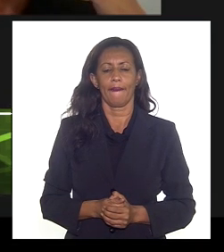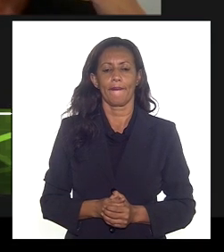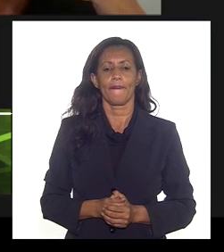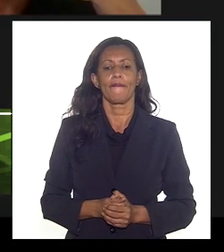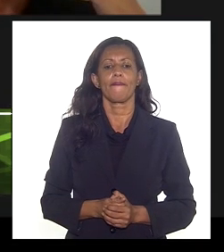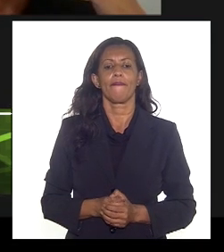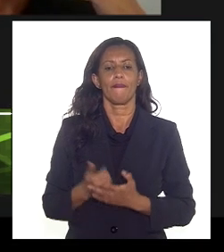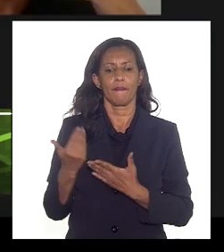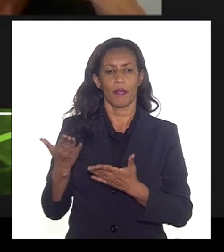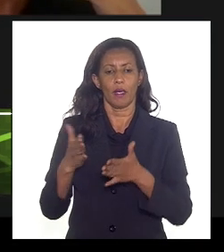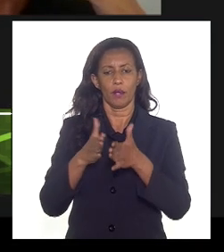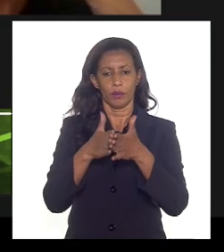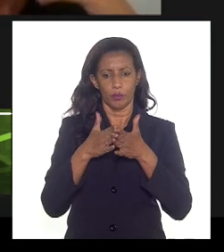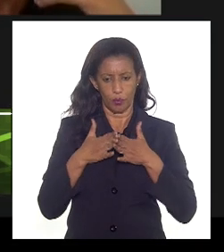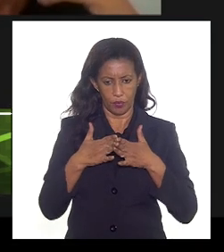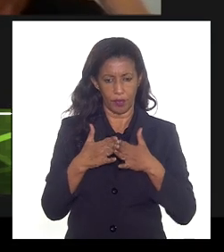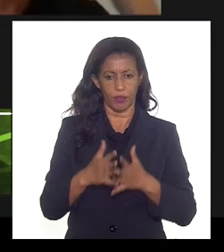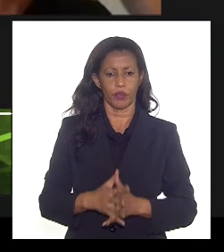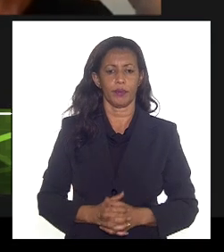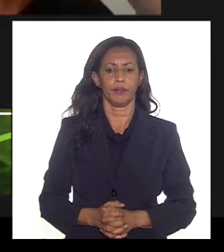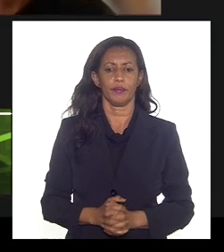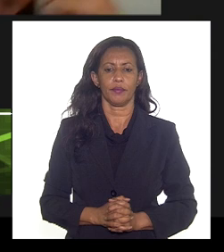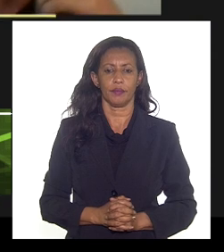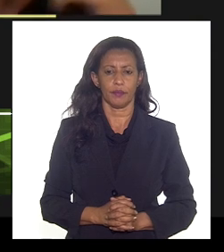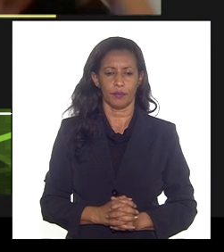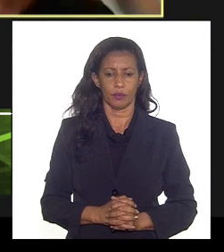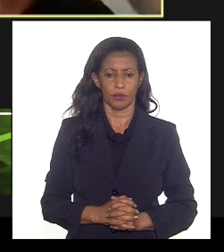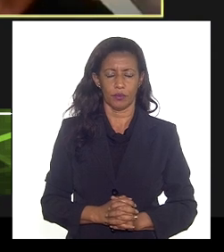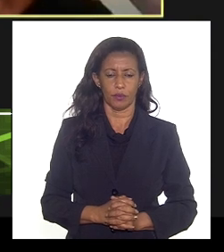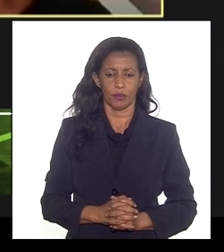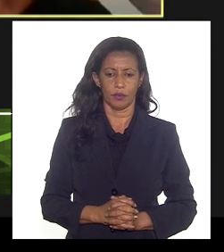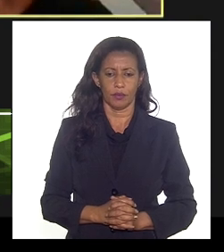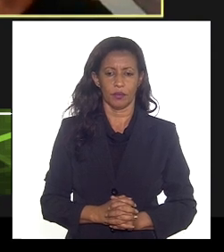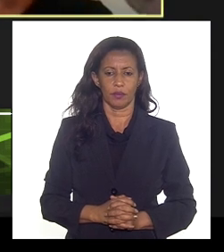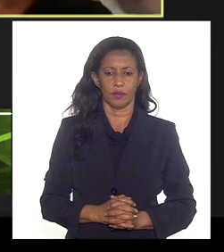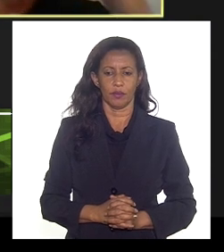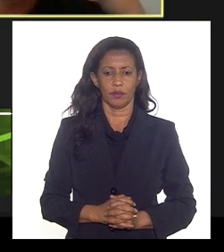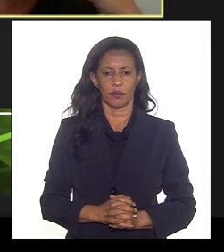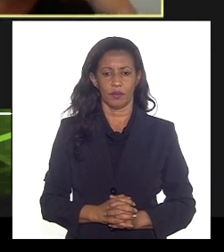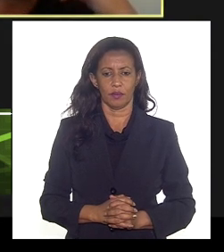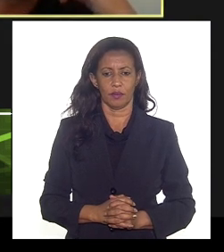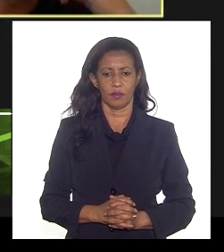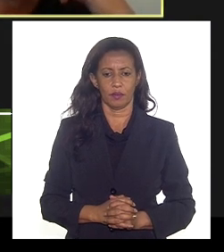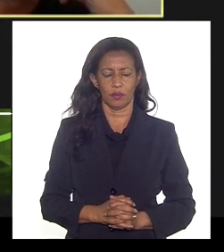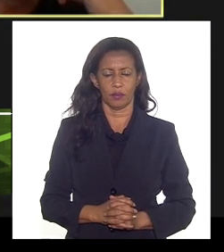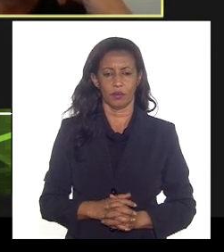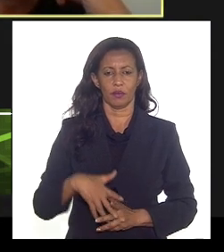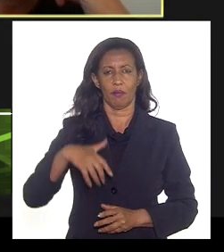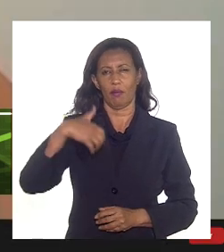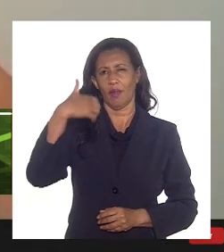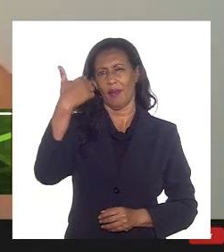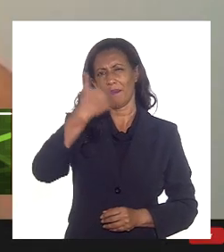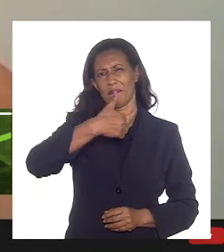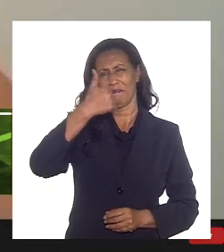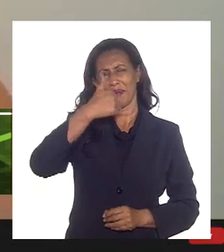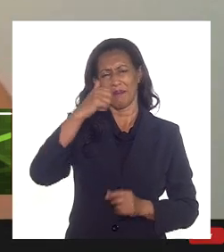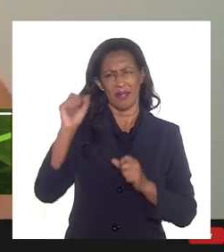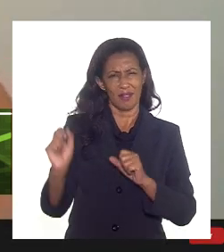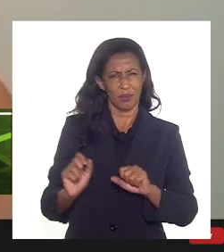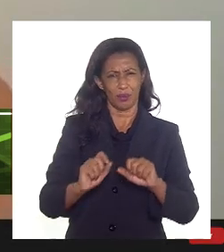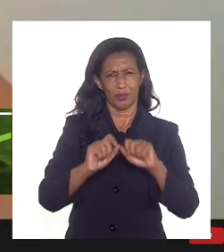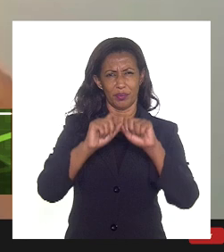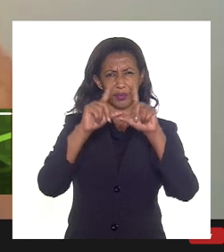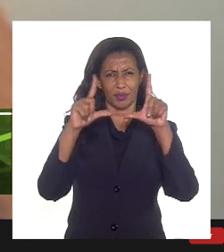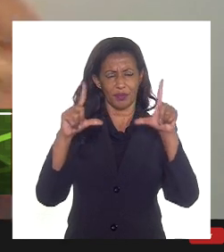doutor Fortunato se tiver alguma questão é agora deputado é no primeiro apresentação da Petrobras foi